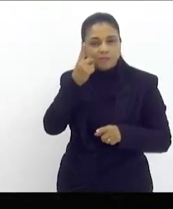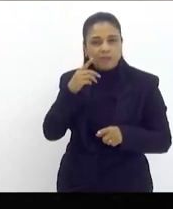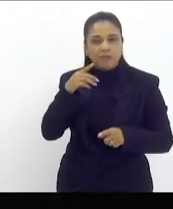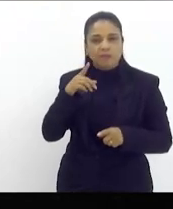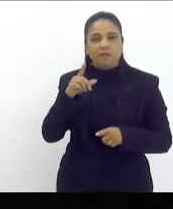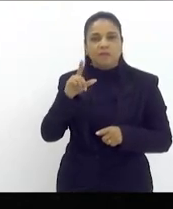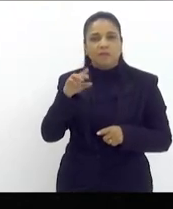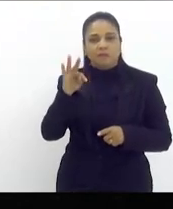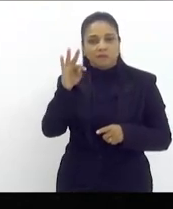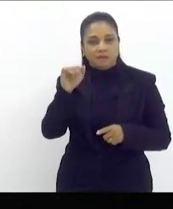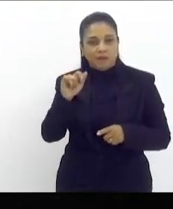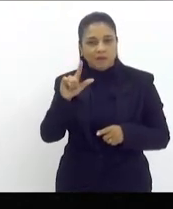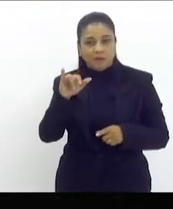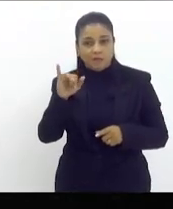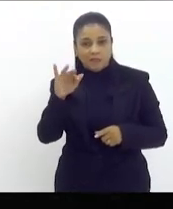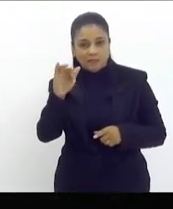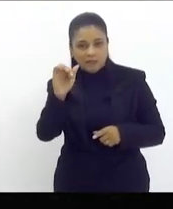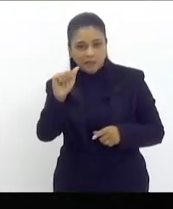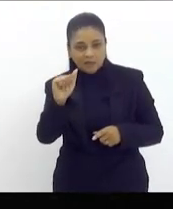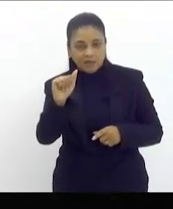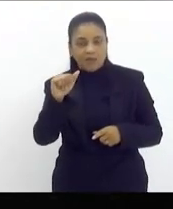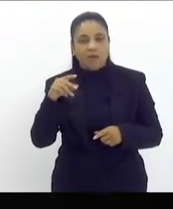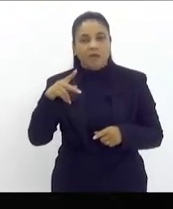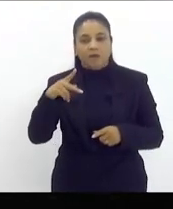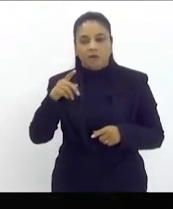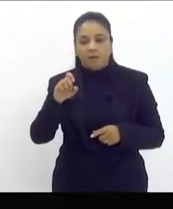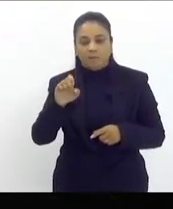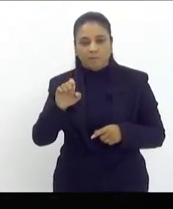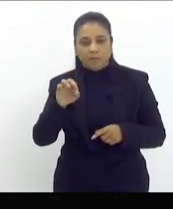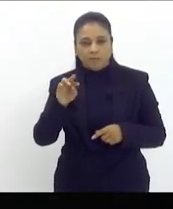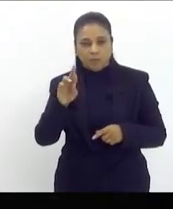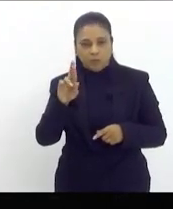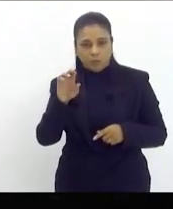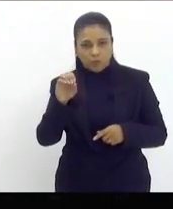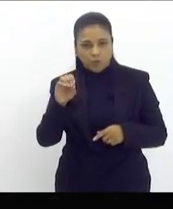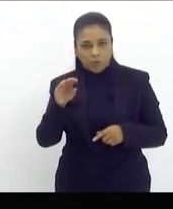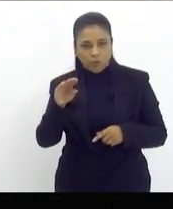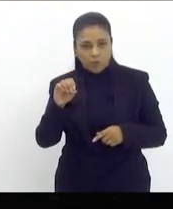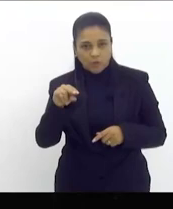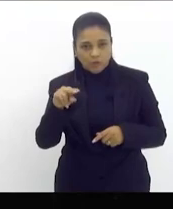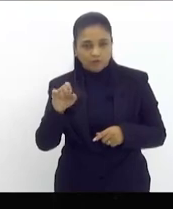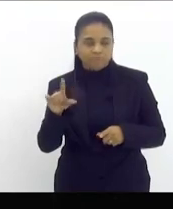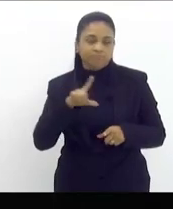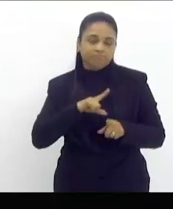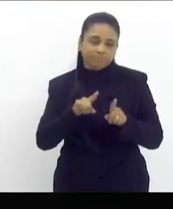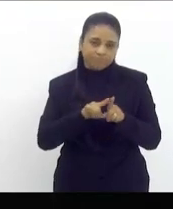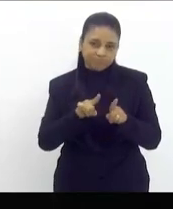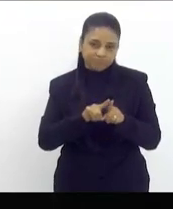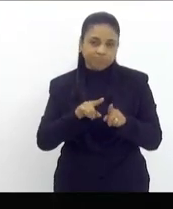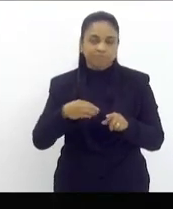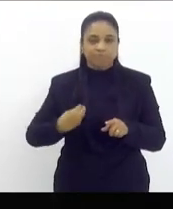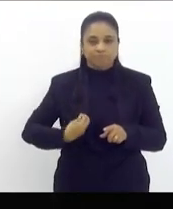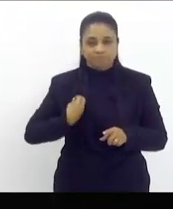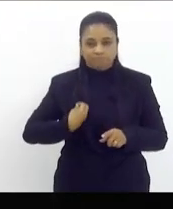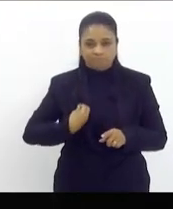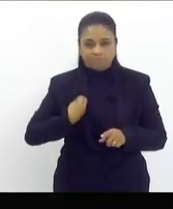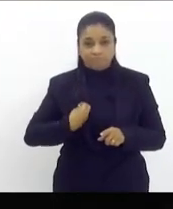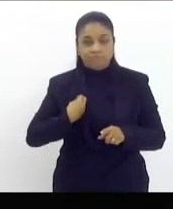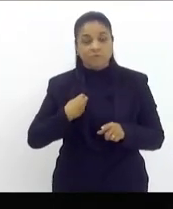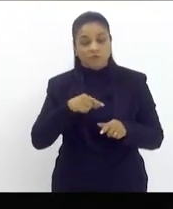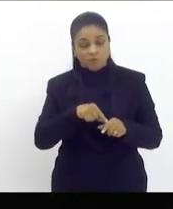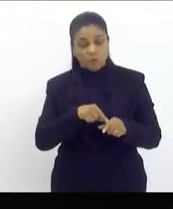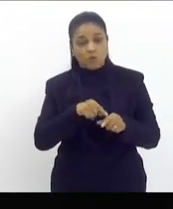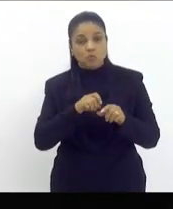vivenciando no congresso nacional a deputada Talíria Petrone foi arrolada no conselho de